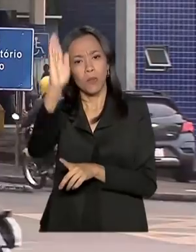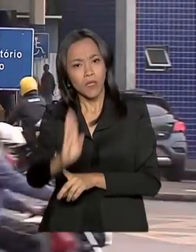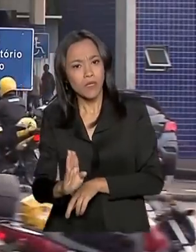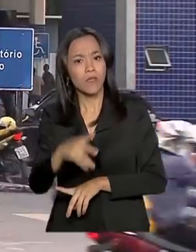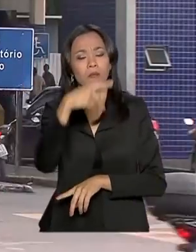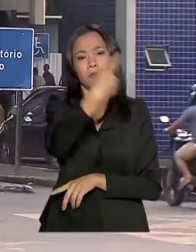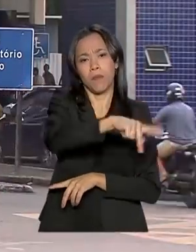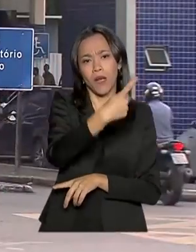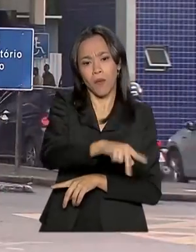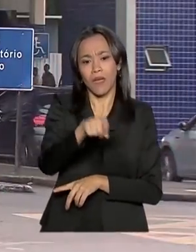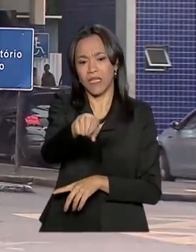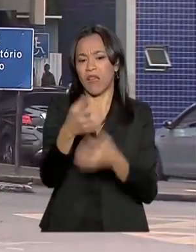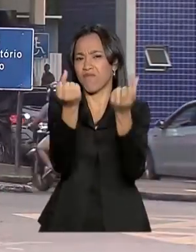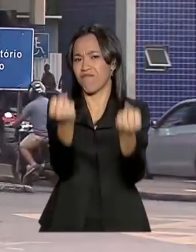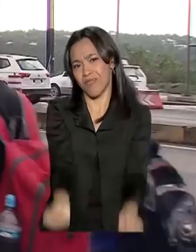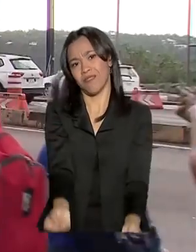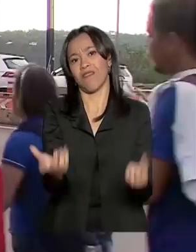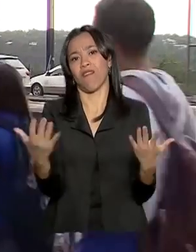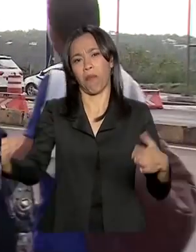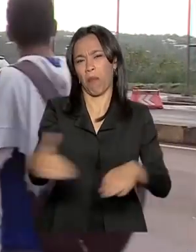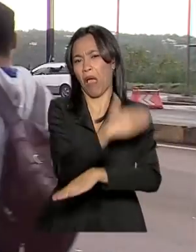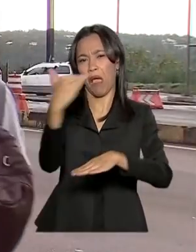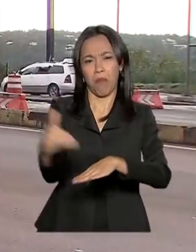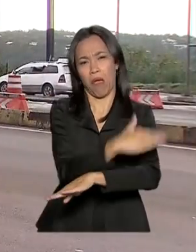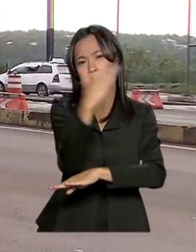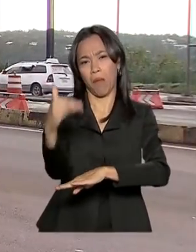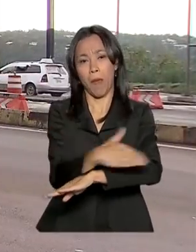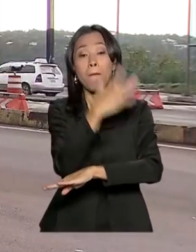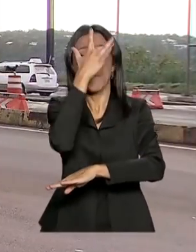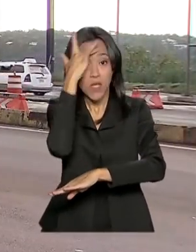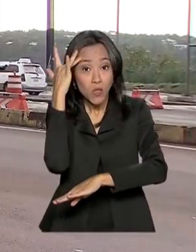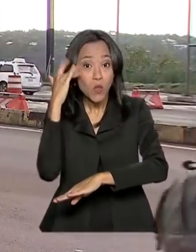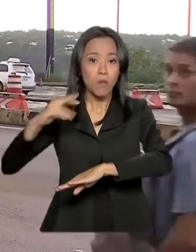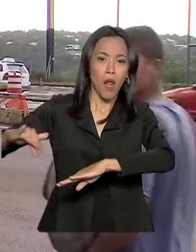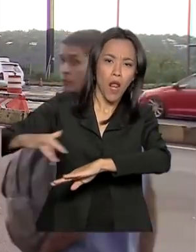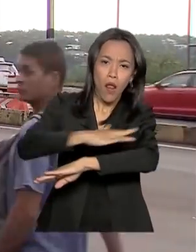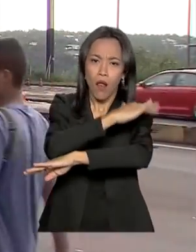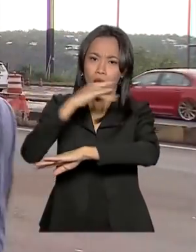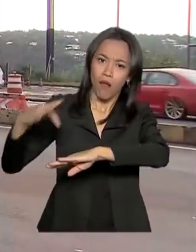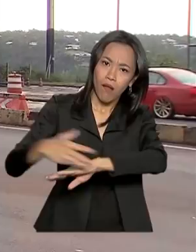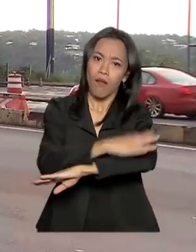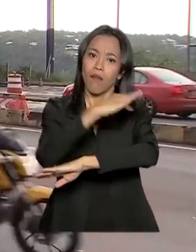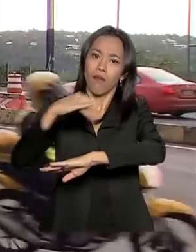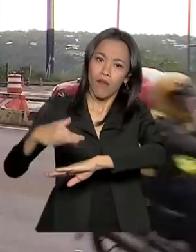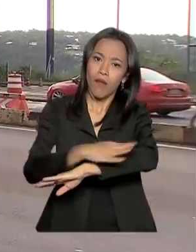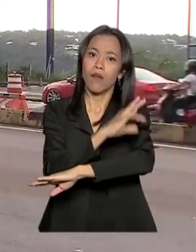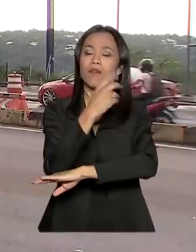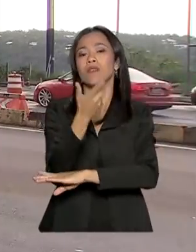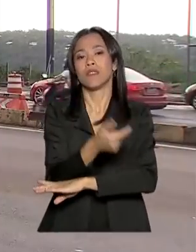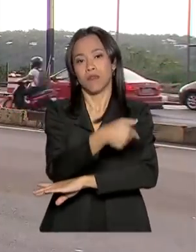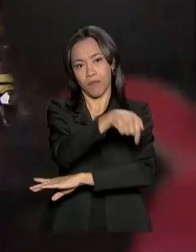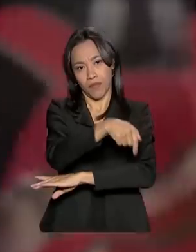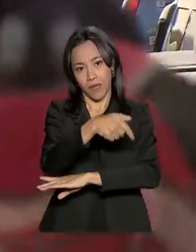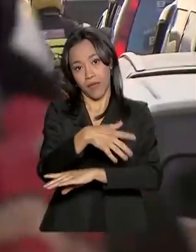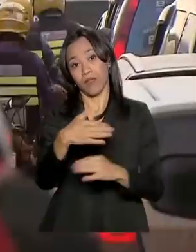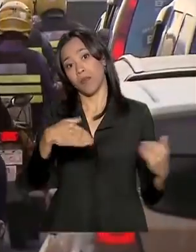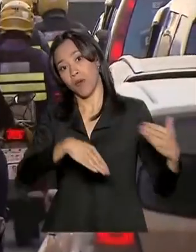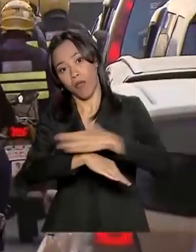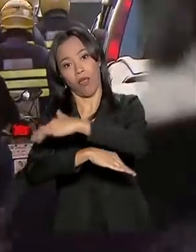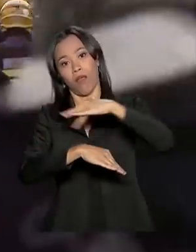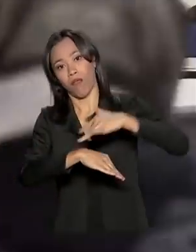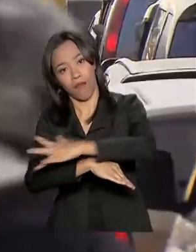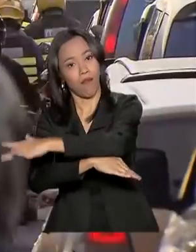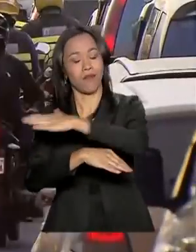Paraguai e está sobrecarregada. Além das pessoas que circulam entre Foz do Iguaçu e Ciudade Leste, ela